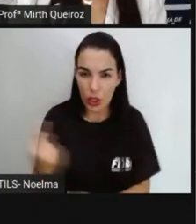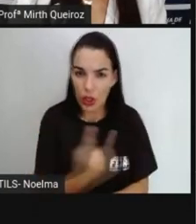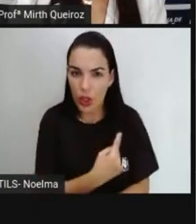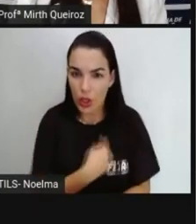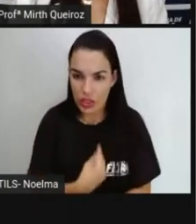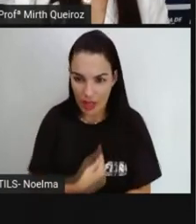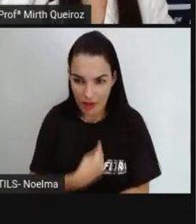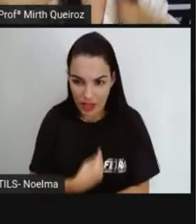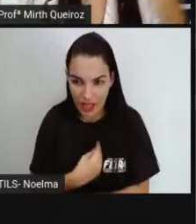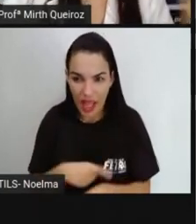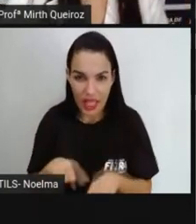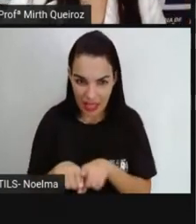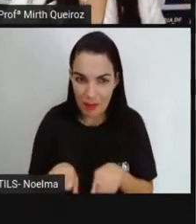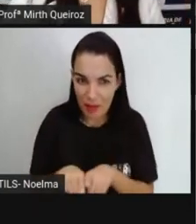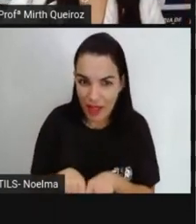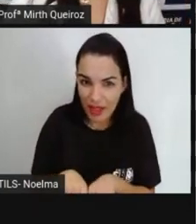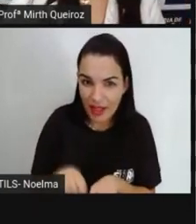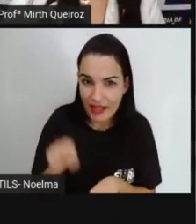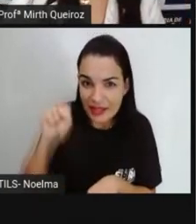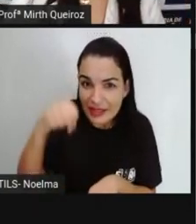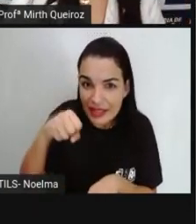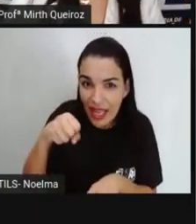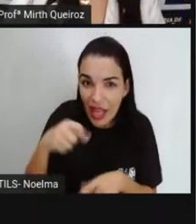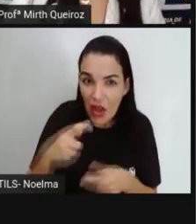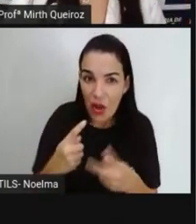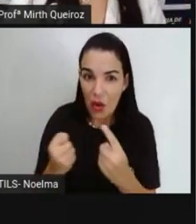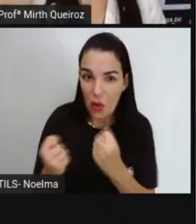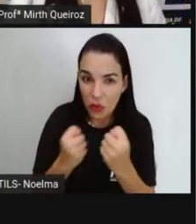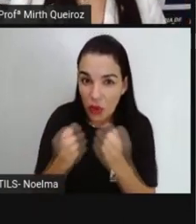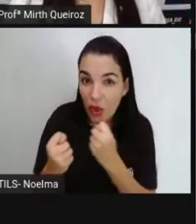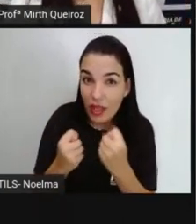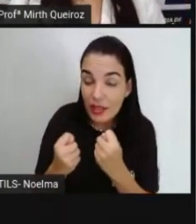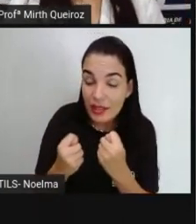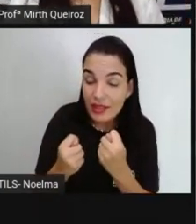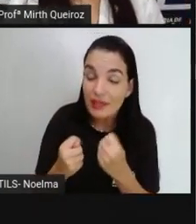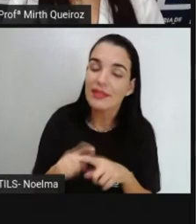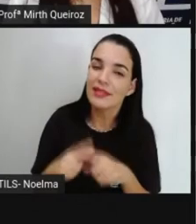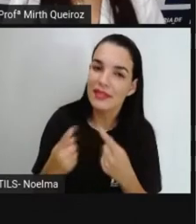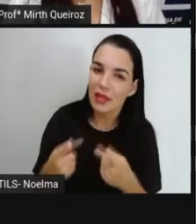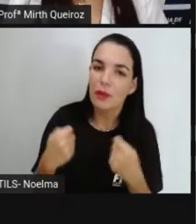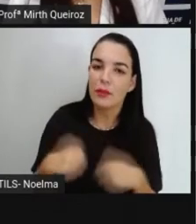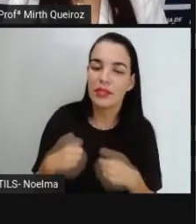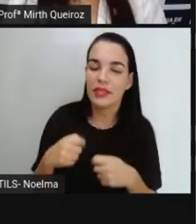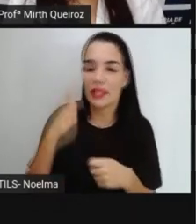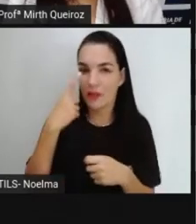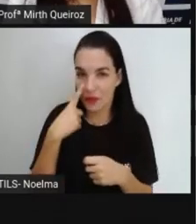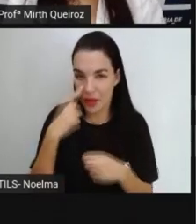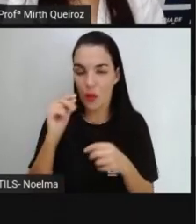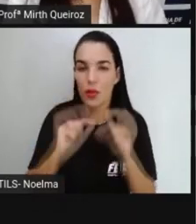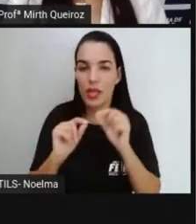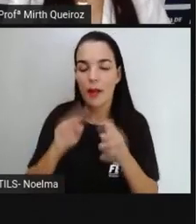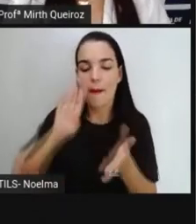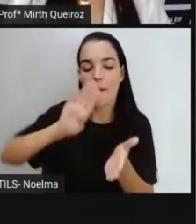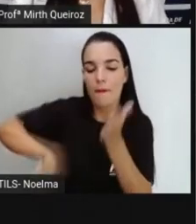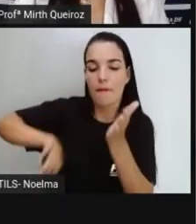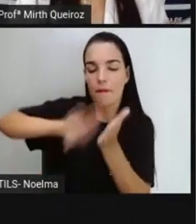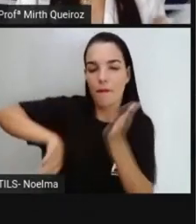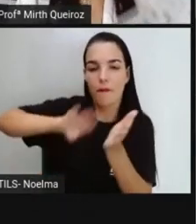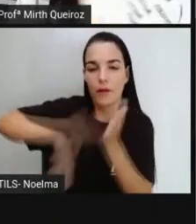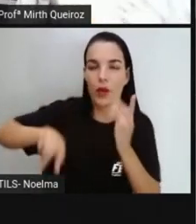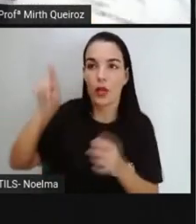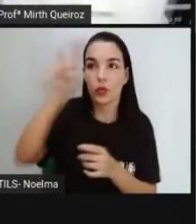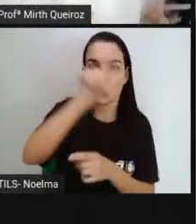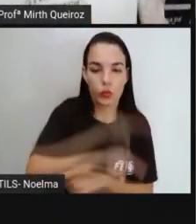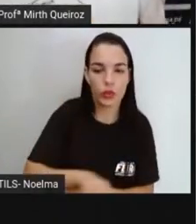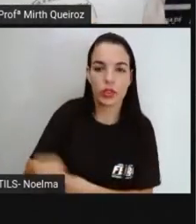Dentro do círculo E tem coisas que estão Fora do controle Que é o que a gente vai colocar Aqui fora do círculo, né Por exemplo A Pró